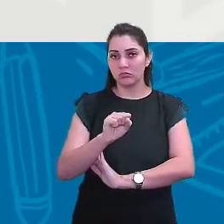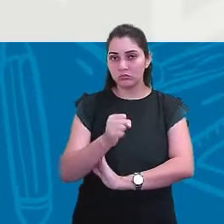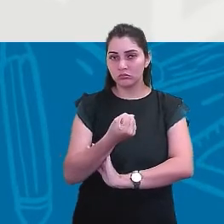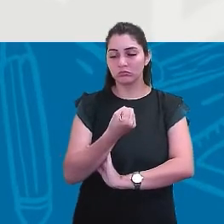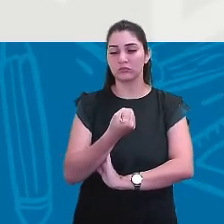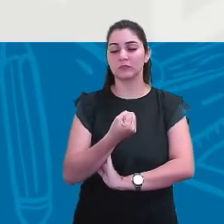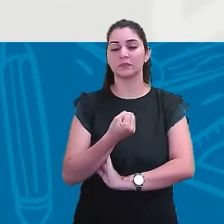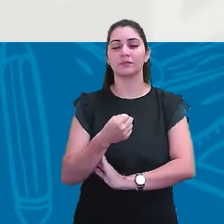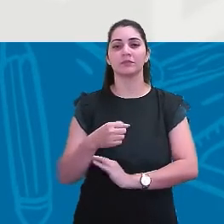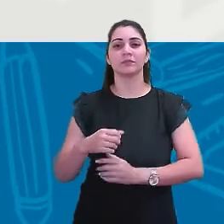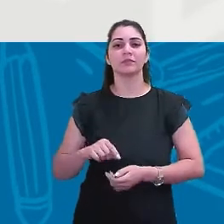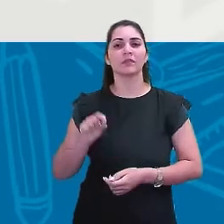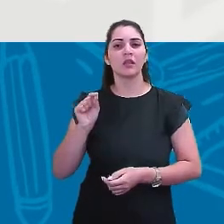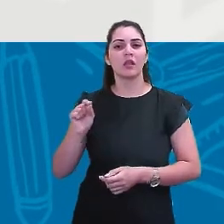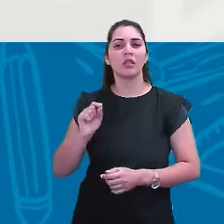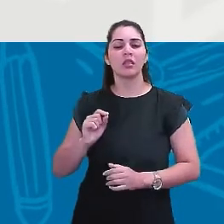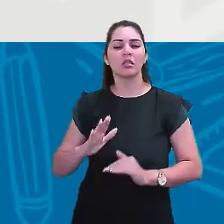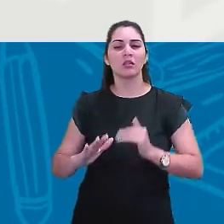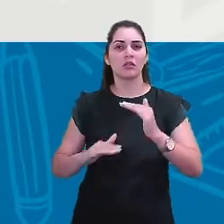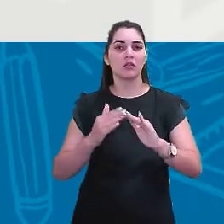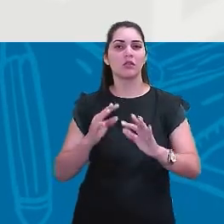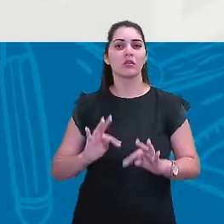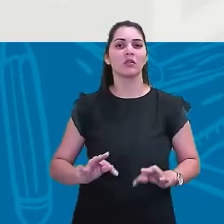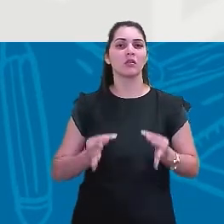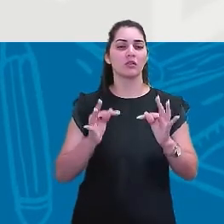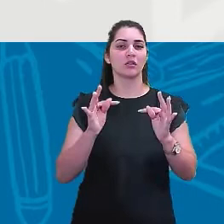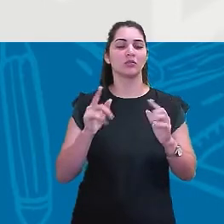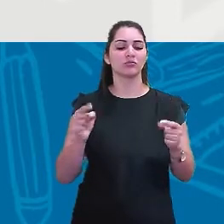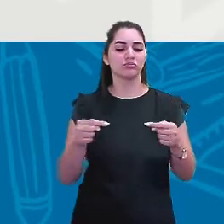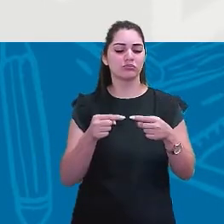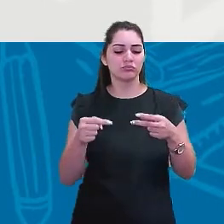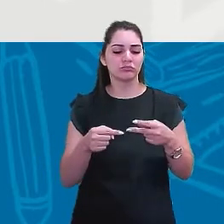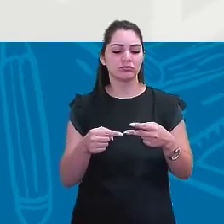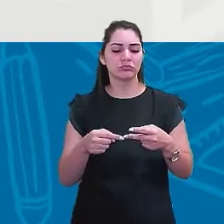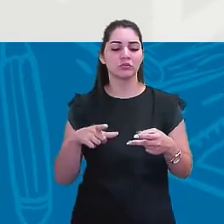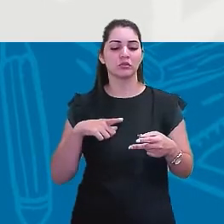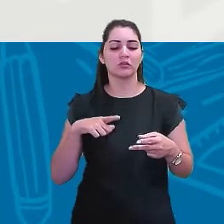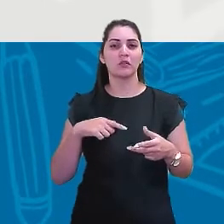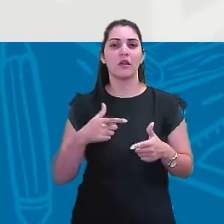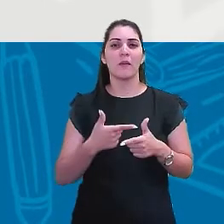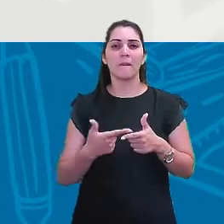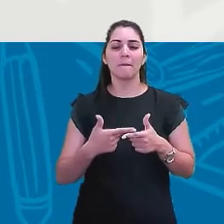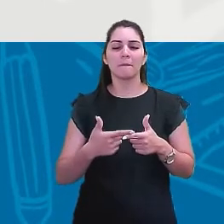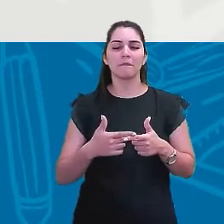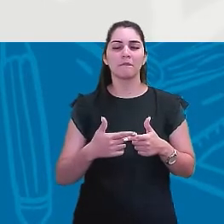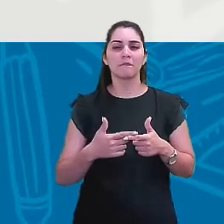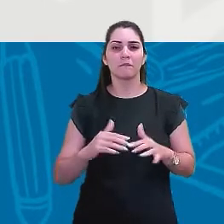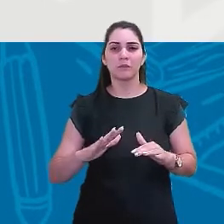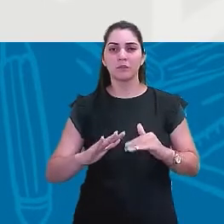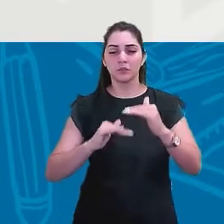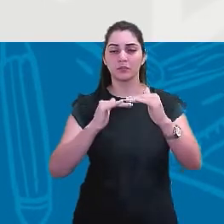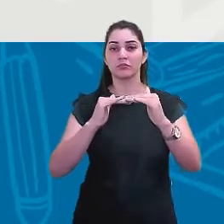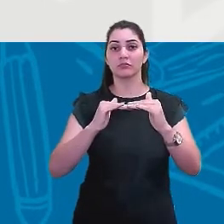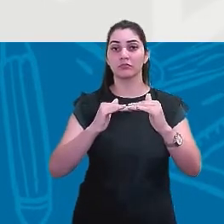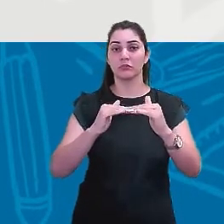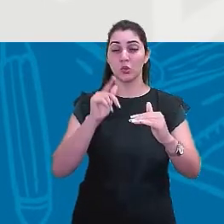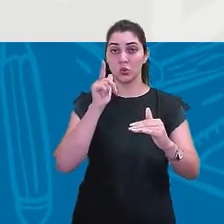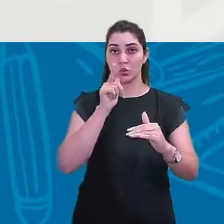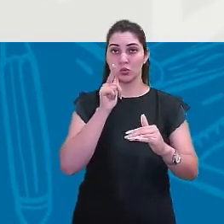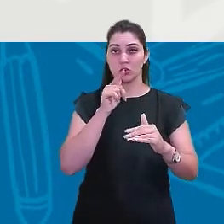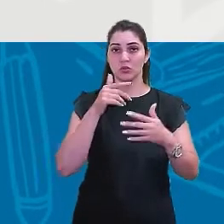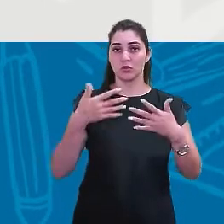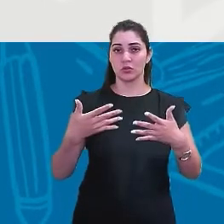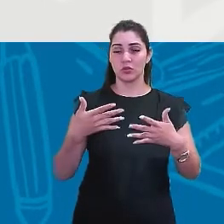desenvolveram tecnologia de ponta, tiveram muito progresso, enriqueceram bastante. Enquanto